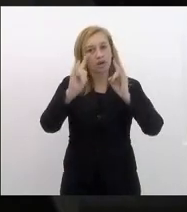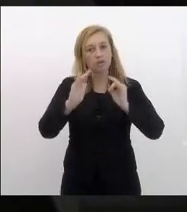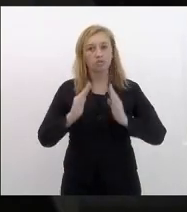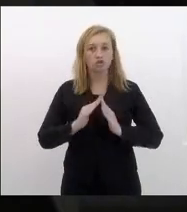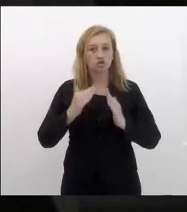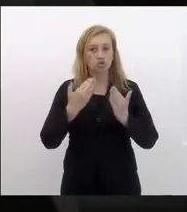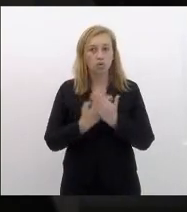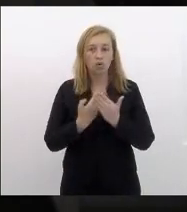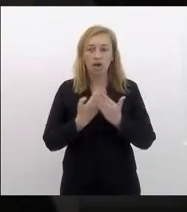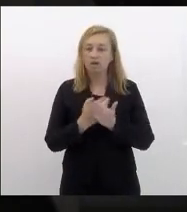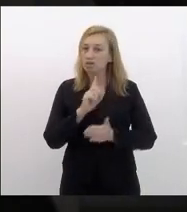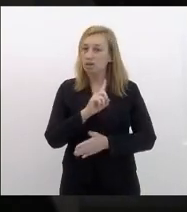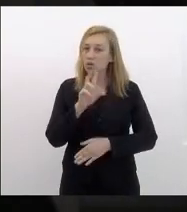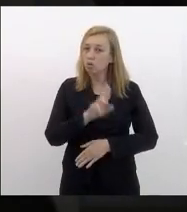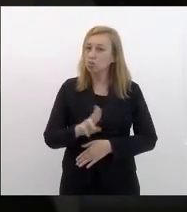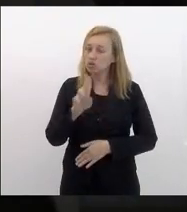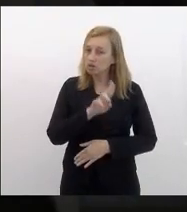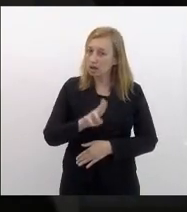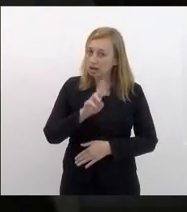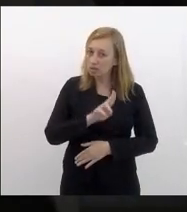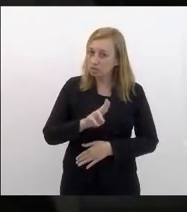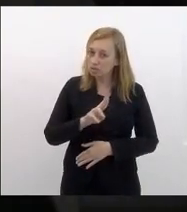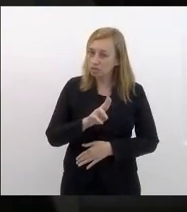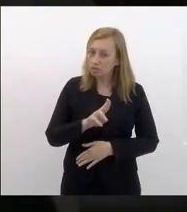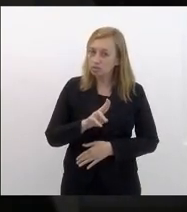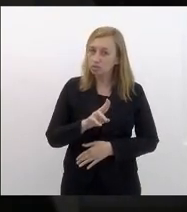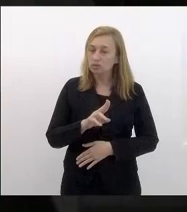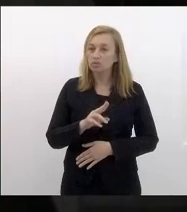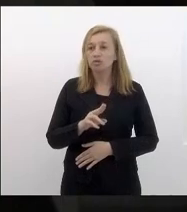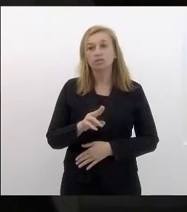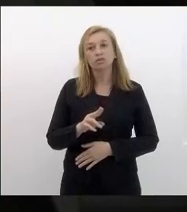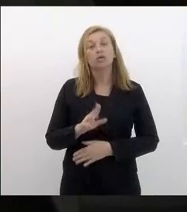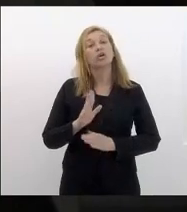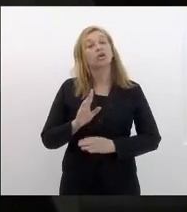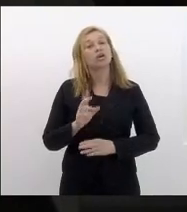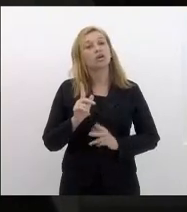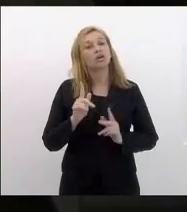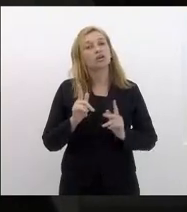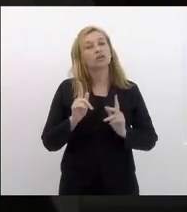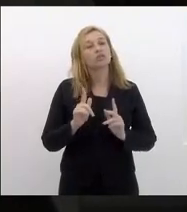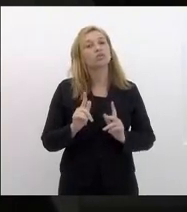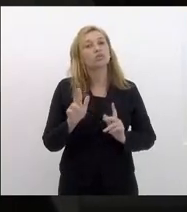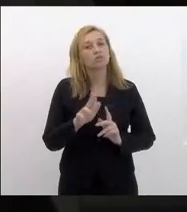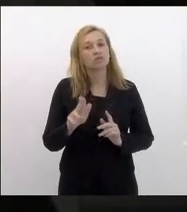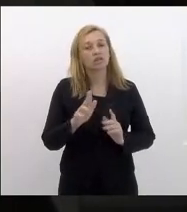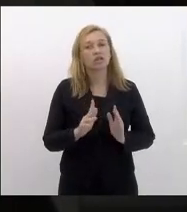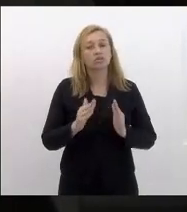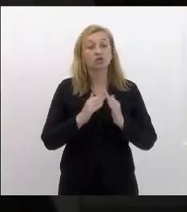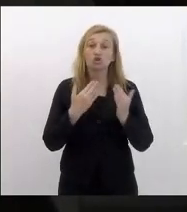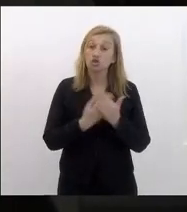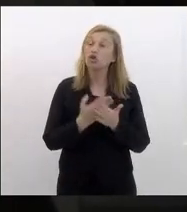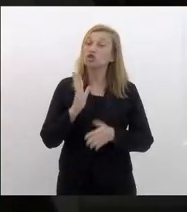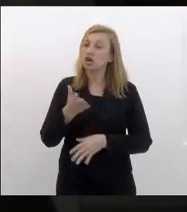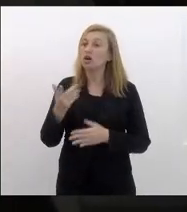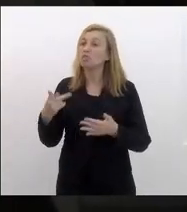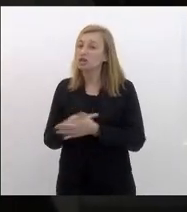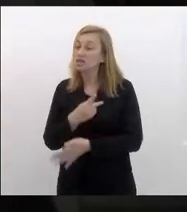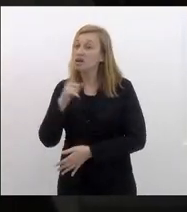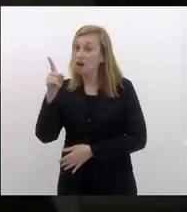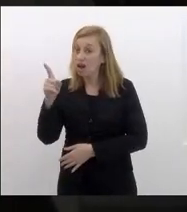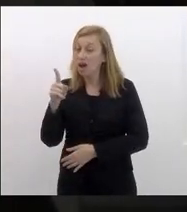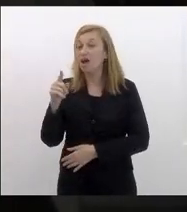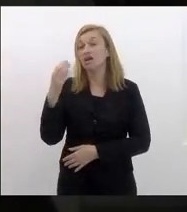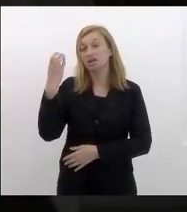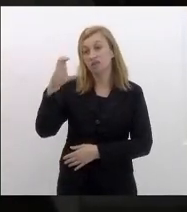não seja usado antes de mais nada prioritariamente como escola isso já tinha acontecido em Niterói com o prédio do CIEP